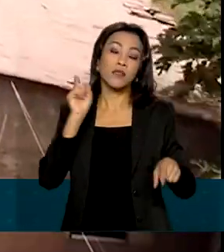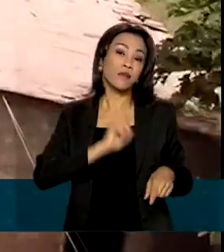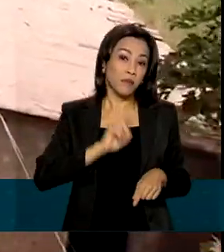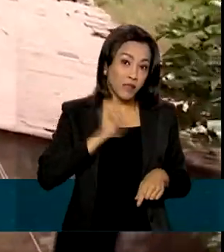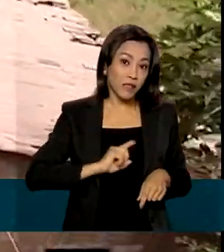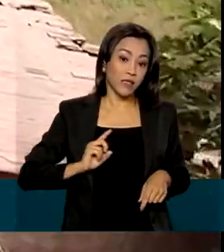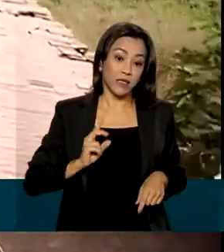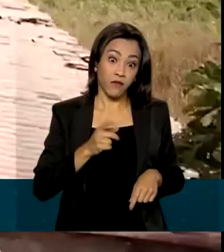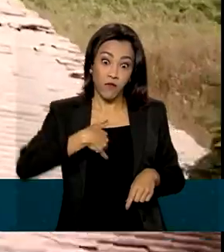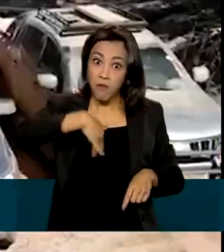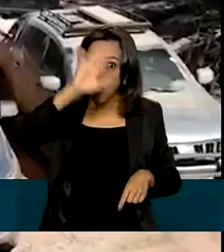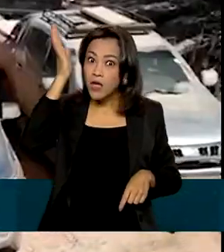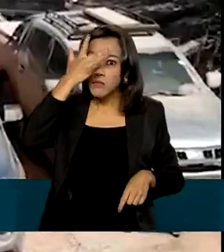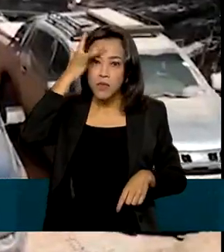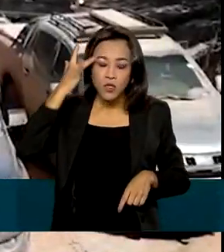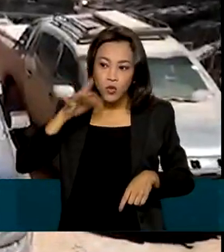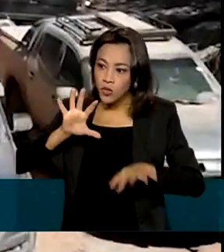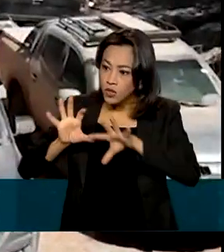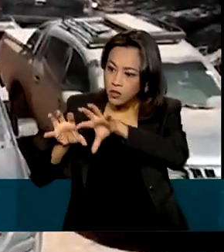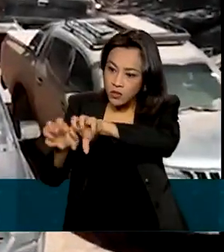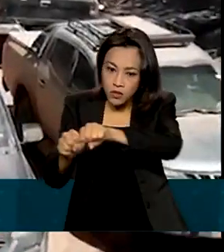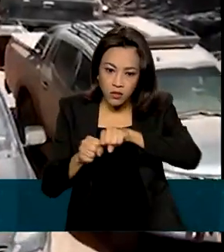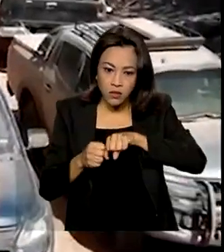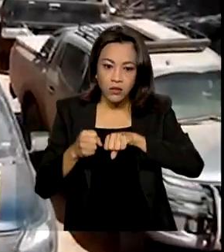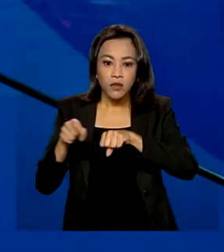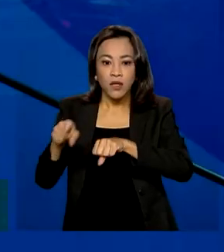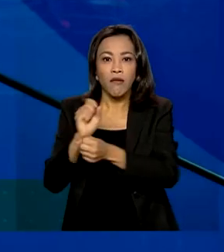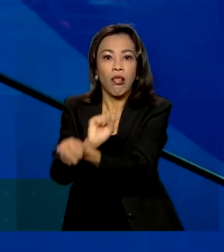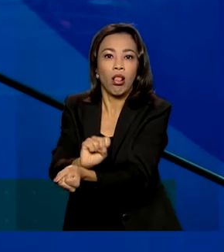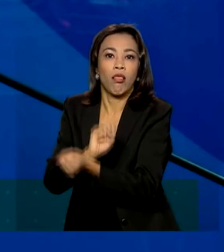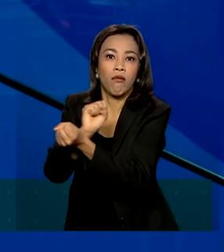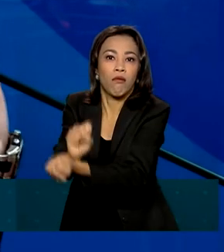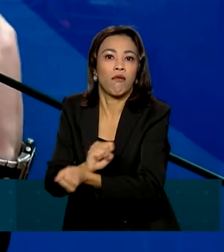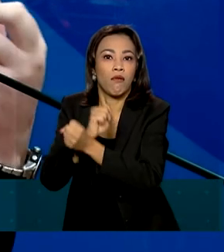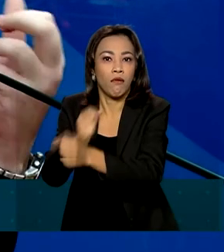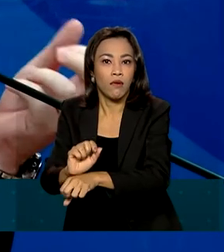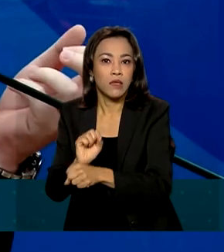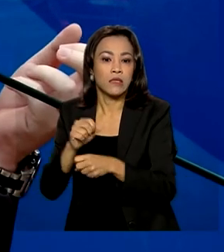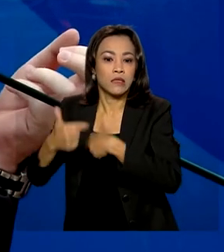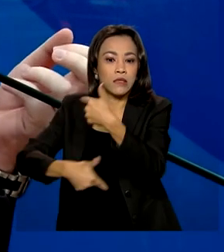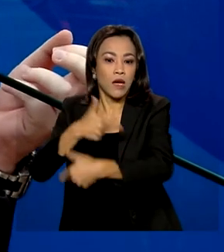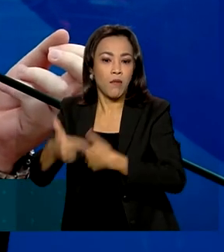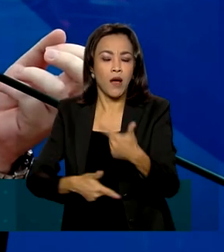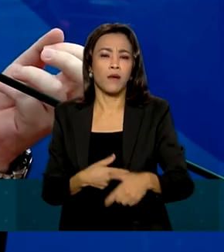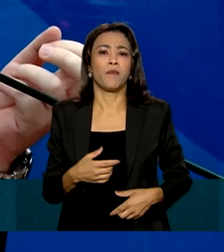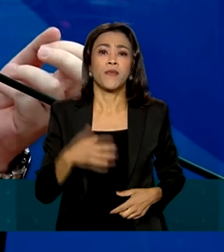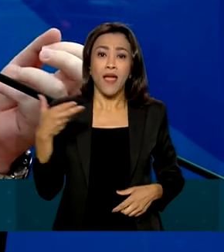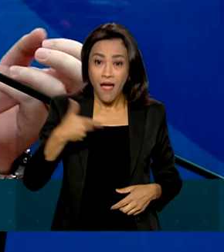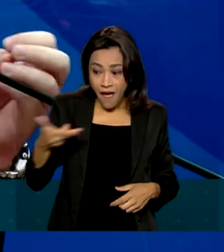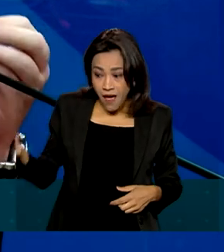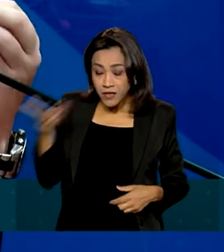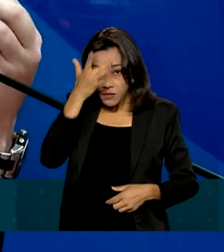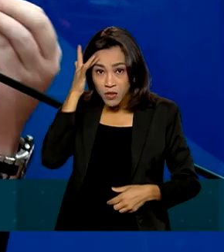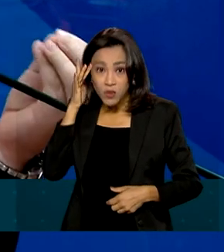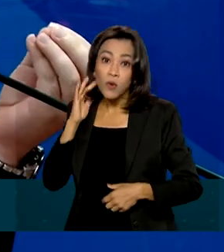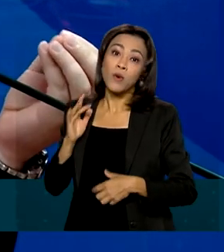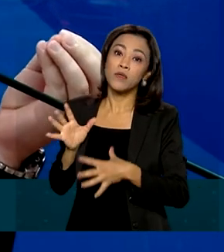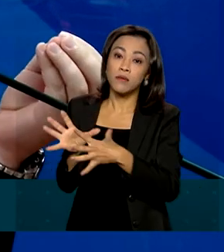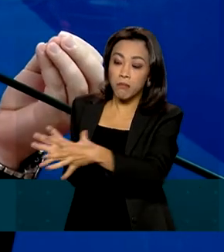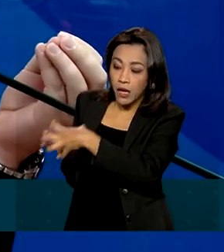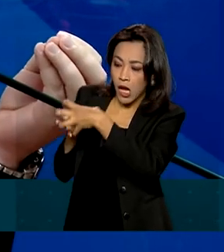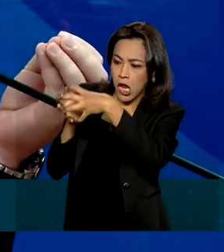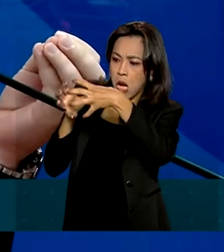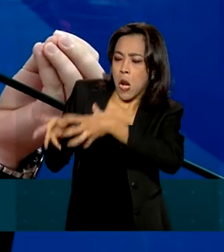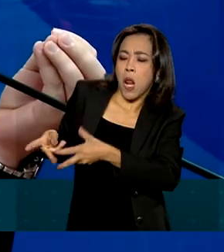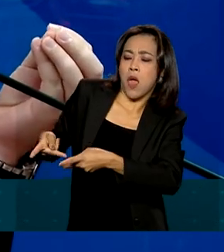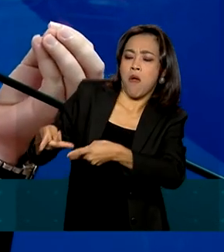estados com mais pessoas resgatadas na operação. São transportados para locais distâncias das suas residências, onde ficam ainda mais